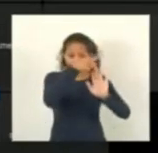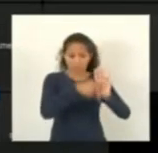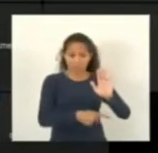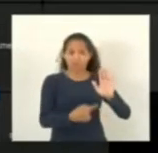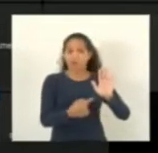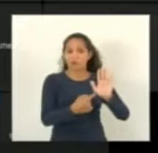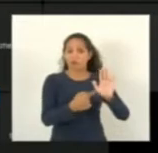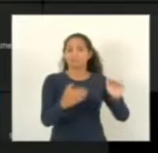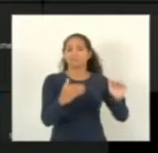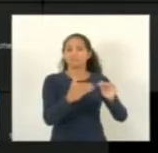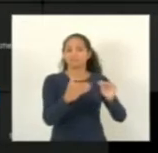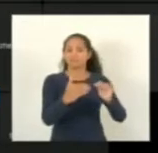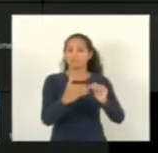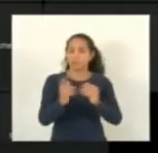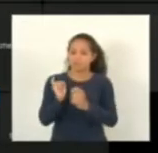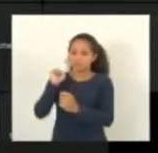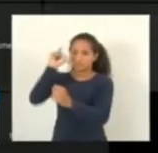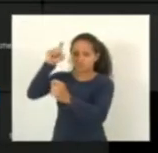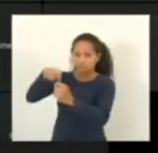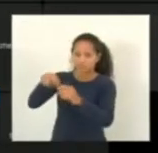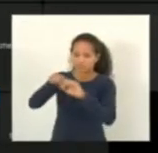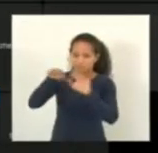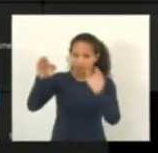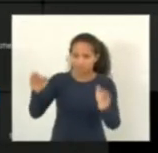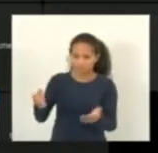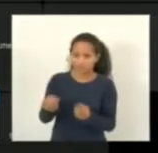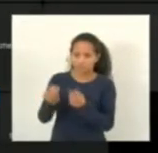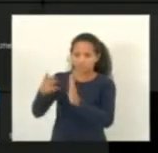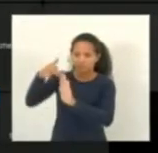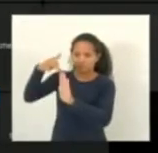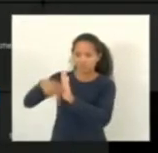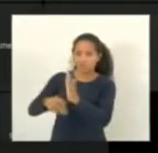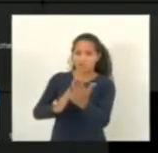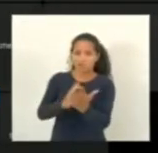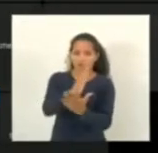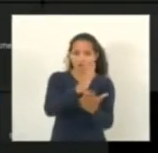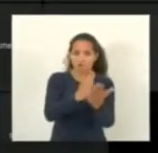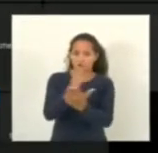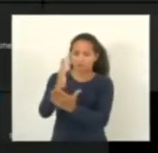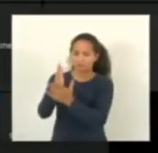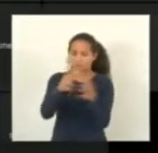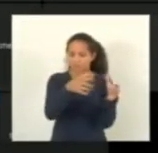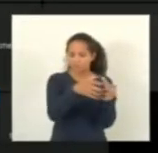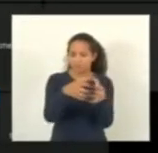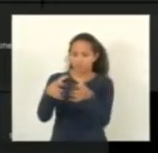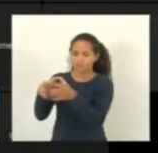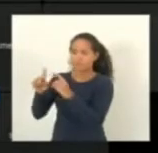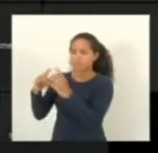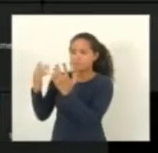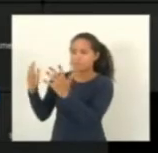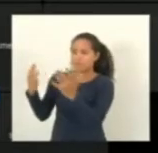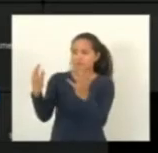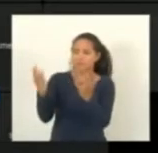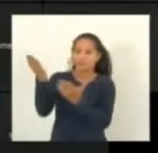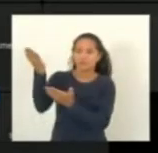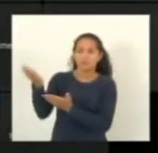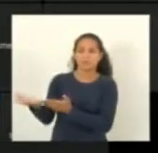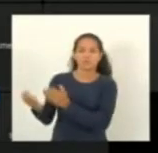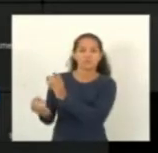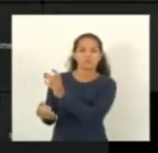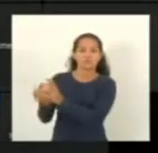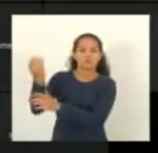relator devolve a vossa excelência a matéria aprovada nas comissões reunidas e parabenizo o autor pela brilhante iniciativa